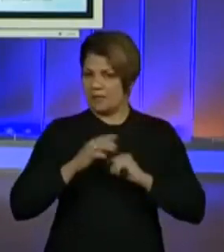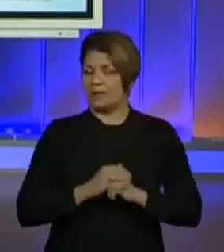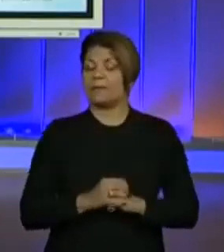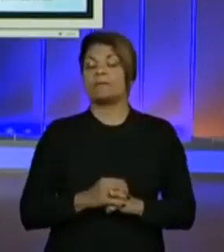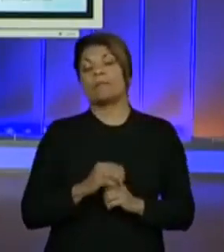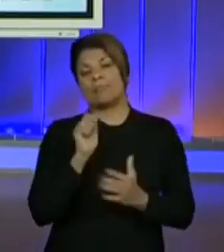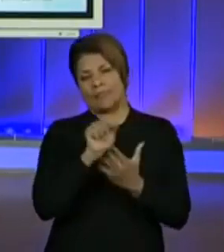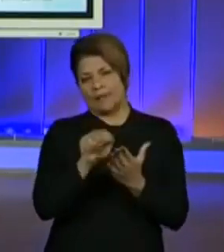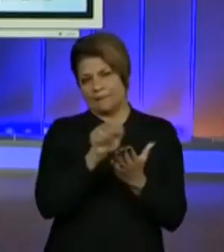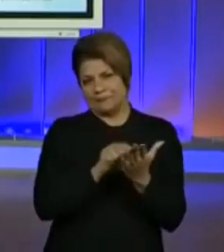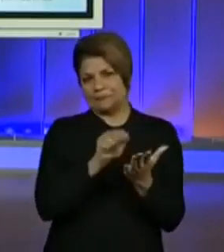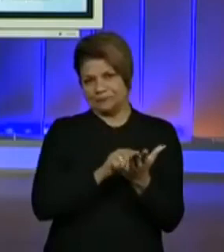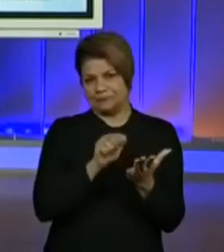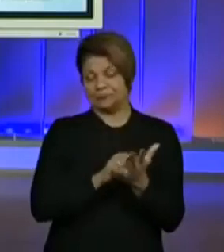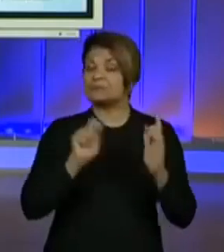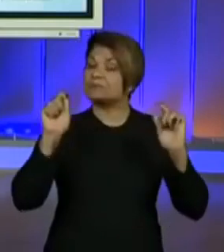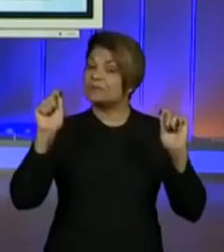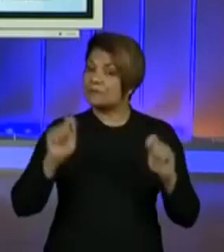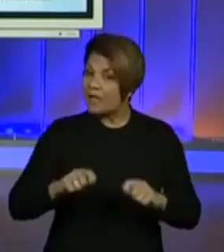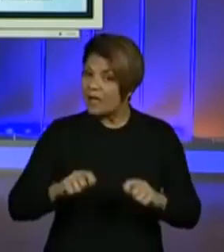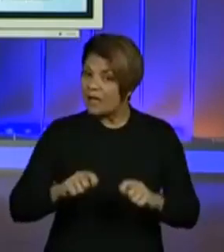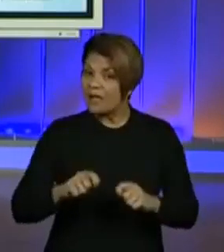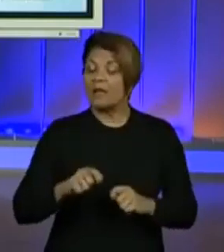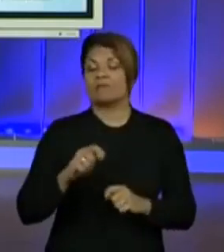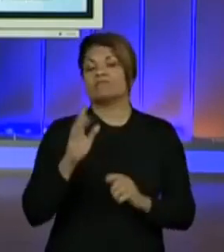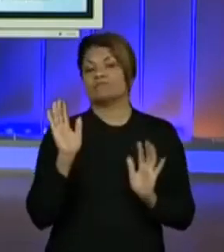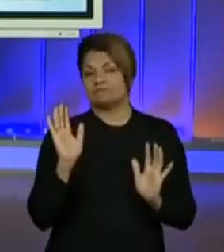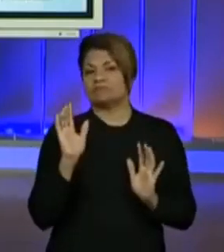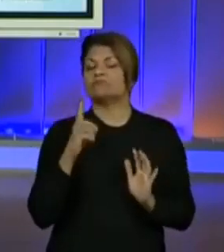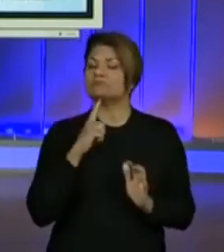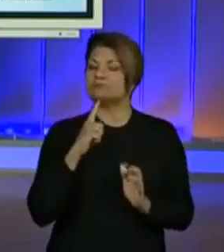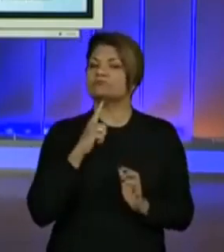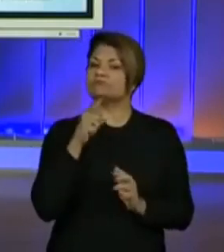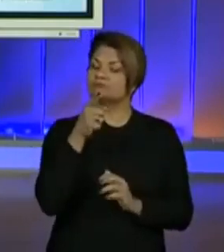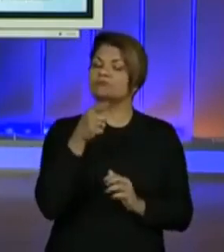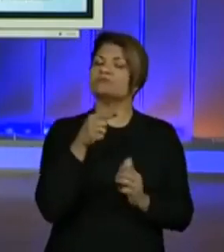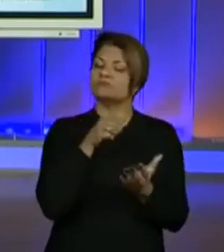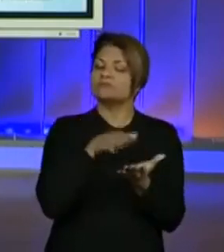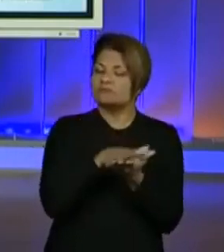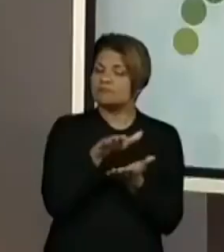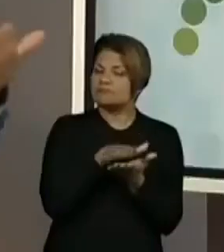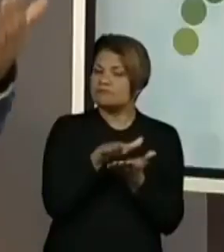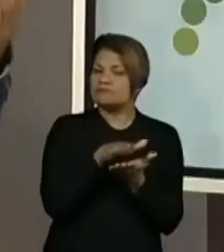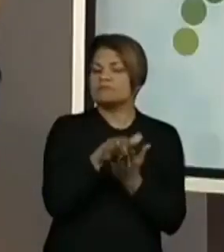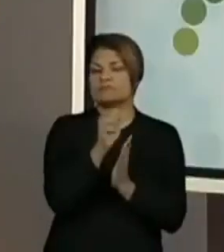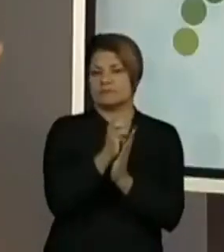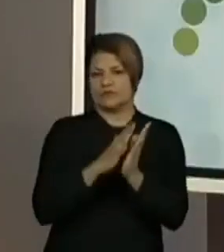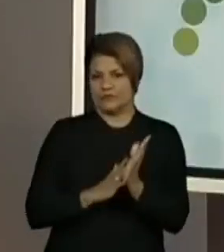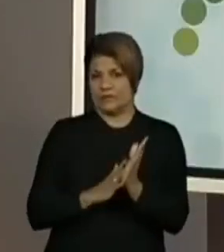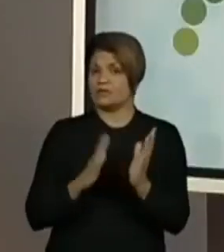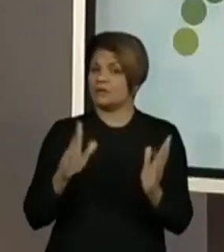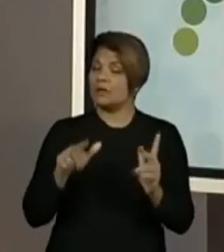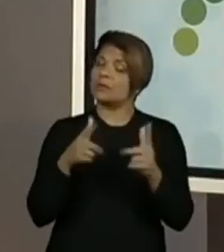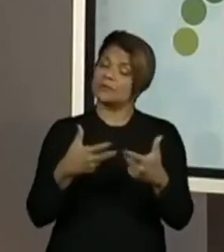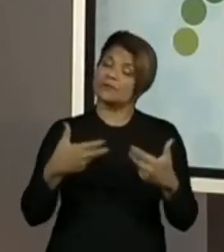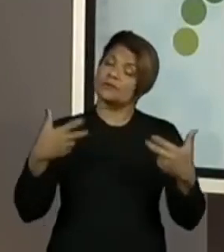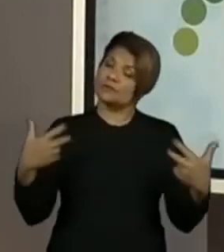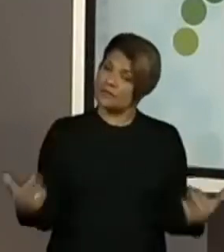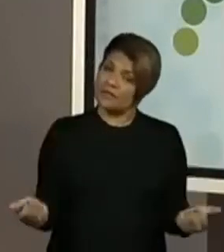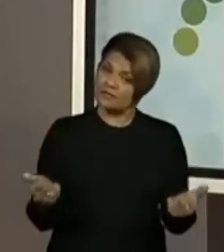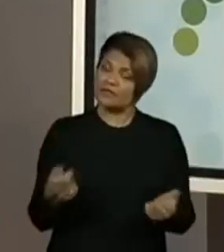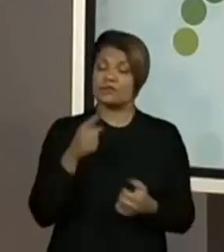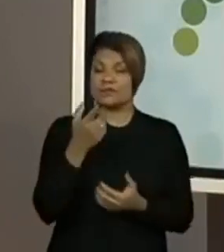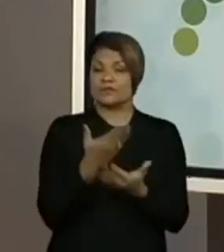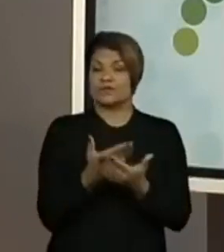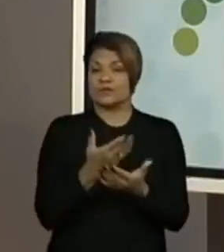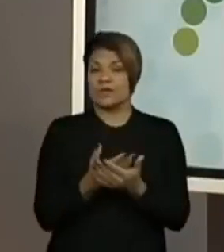anotações. Será possível ter aí um encaminhamento para as atividades. É uma novidade estudar pela